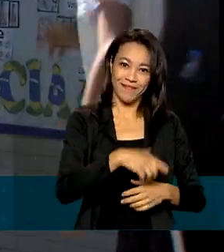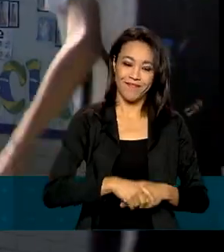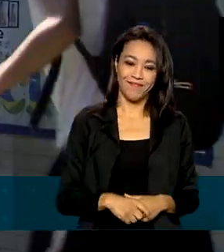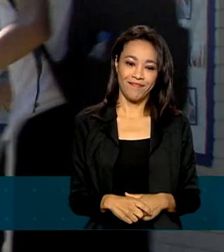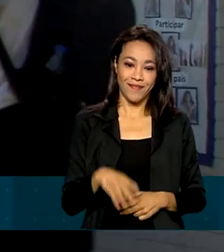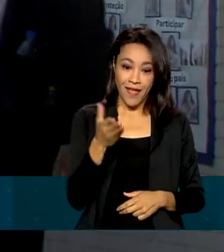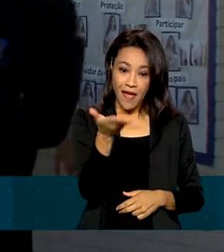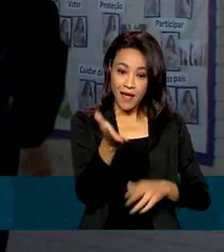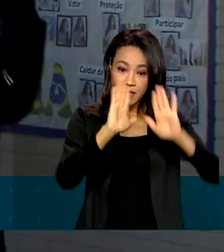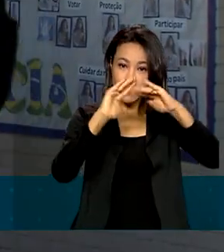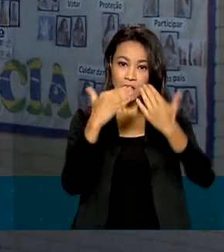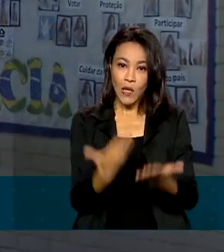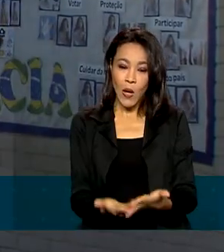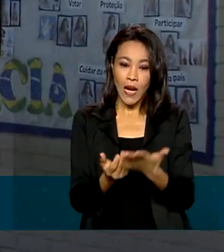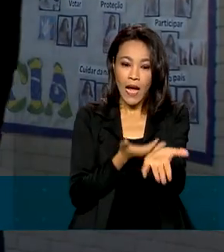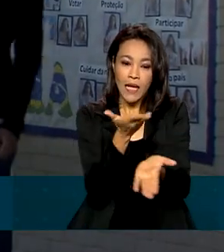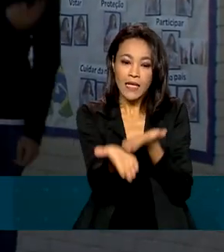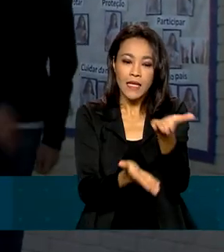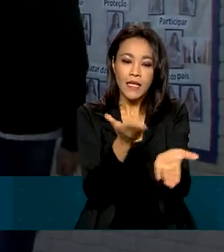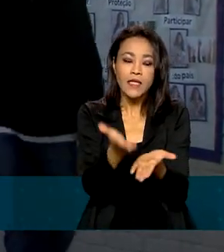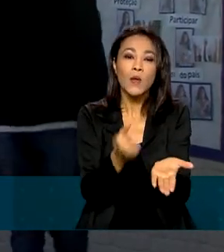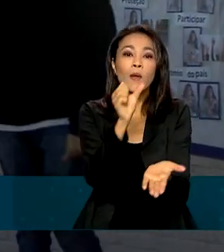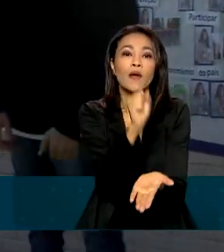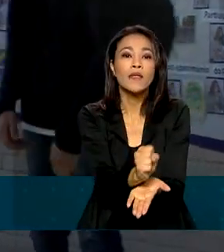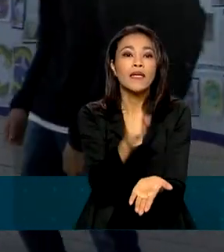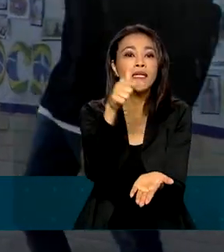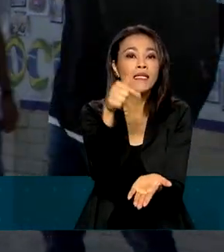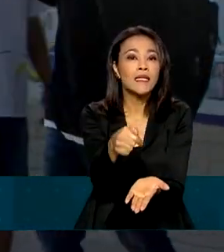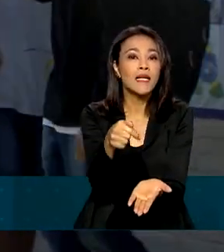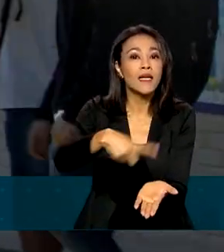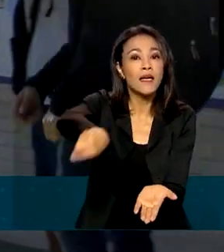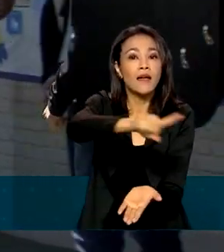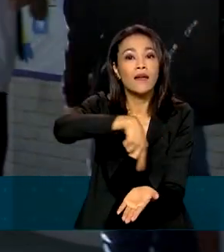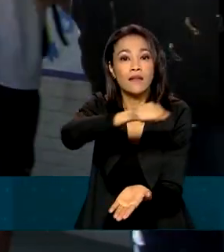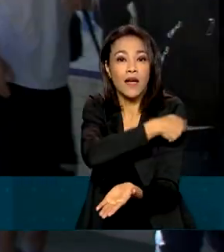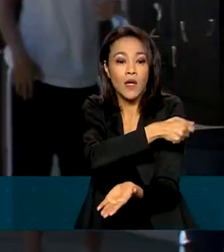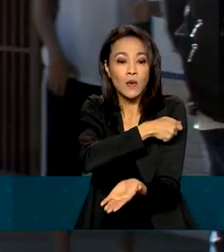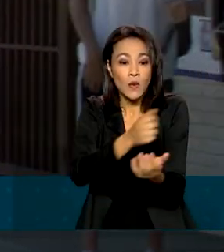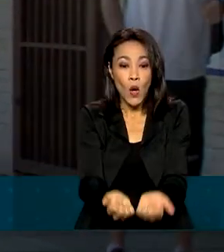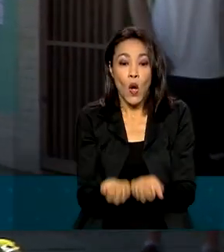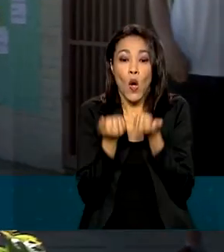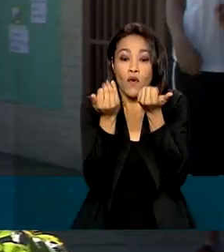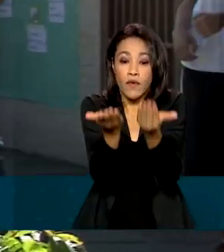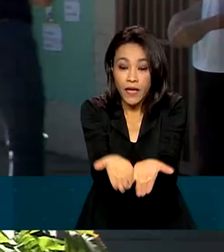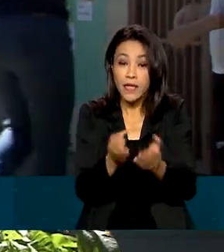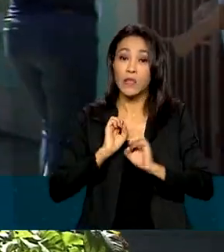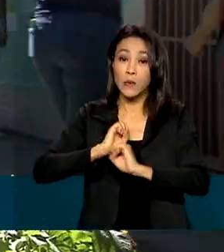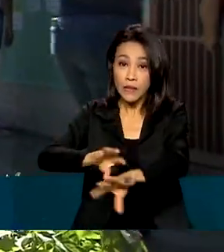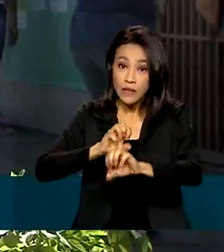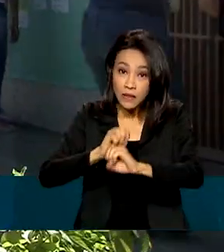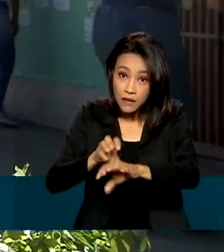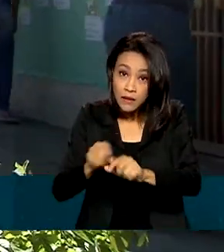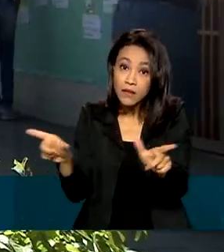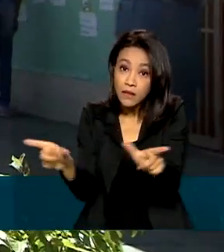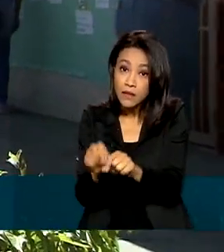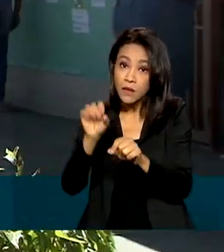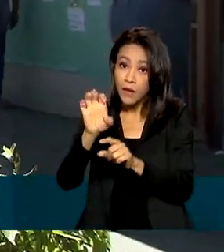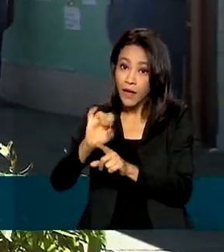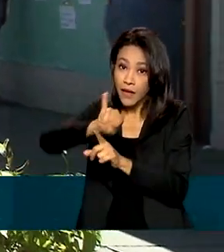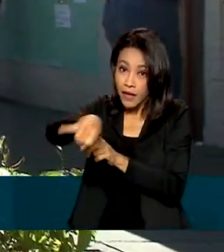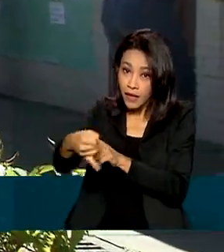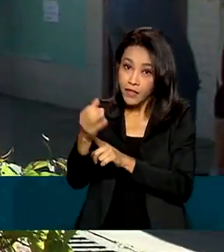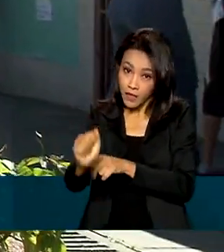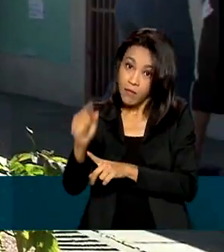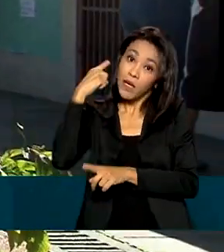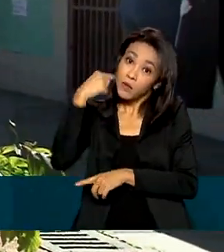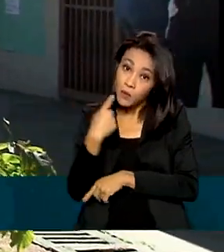A escola atende a 87 alunos e também oferece educação de jovens e adultos surdos